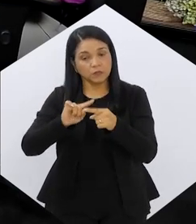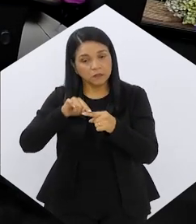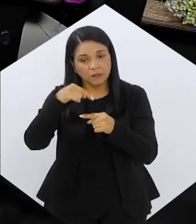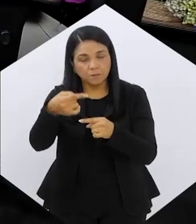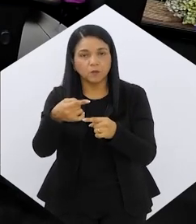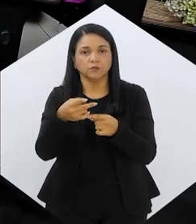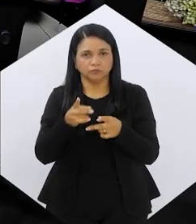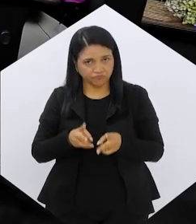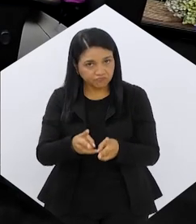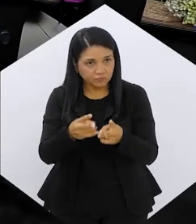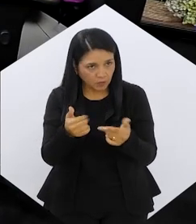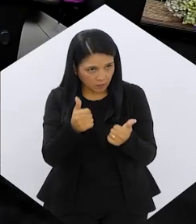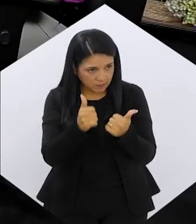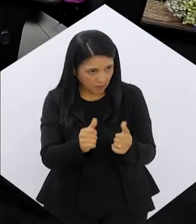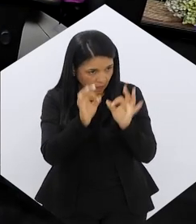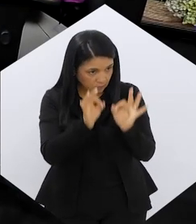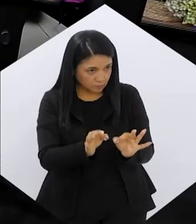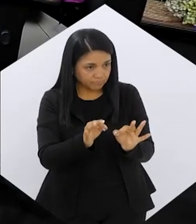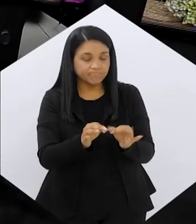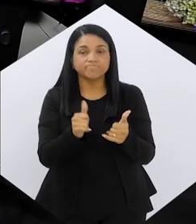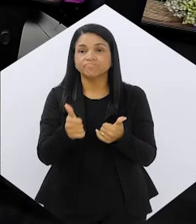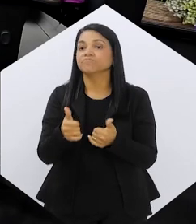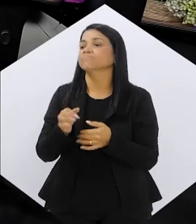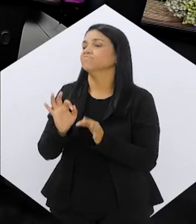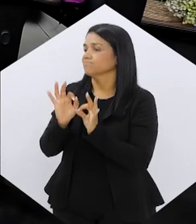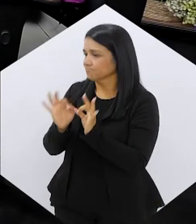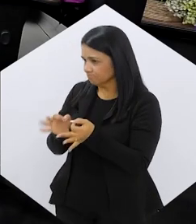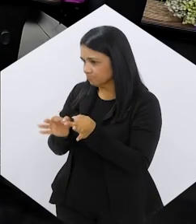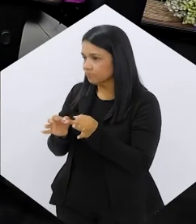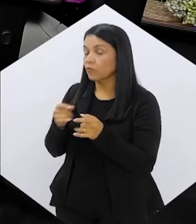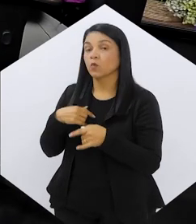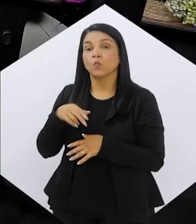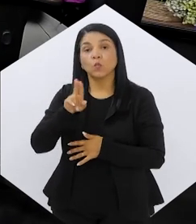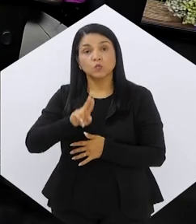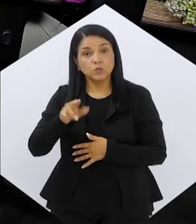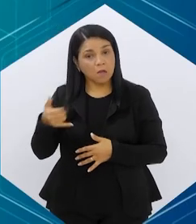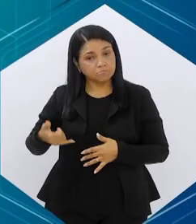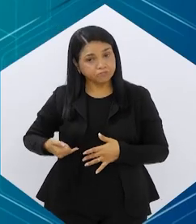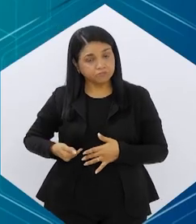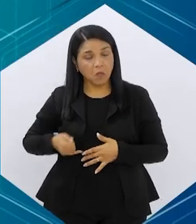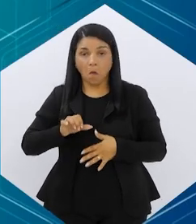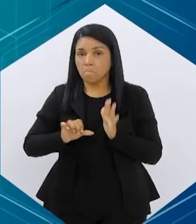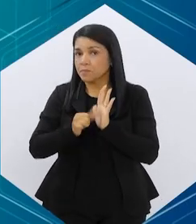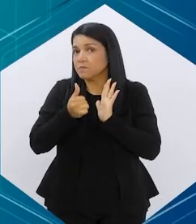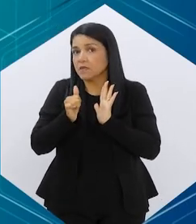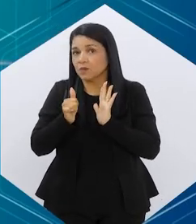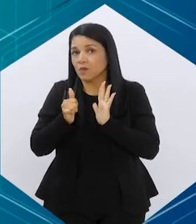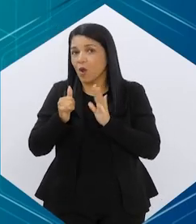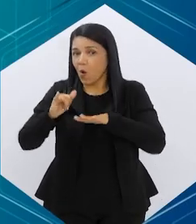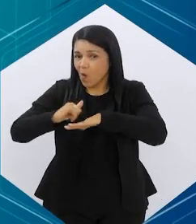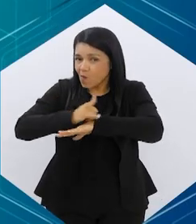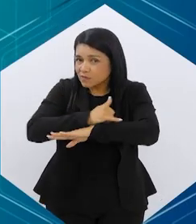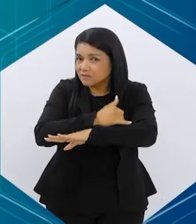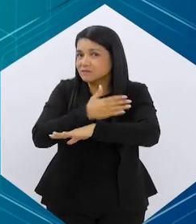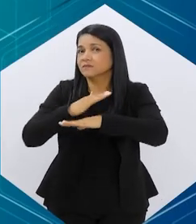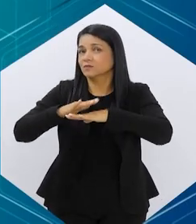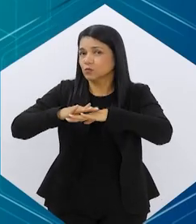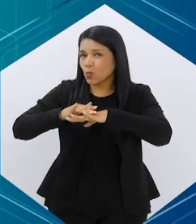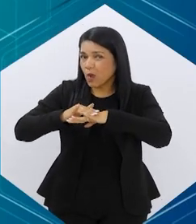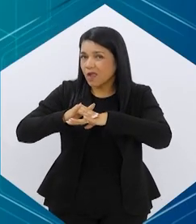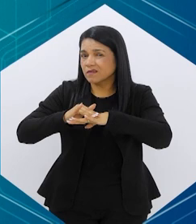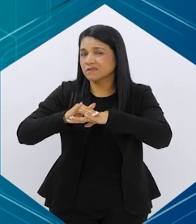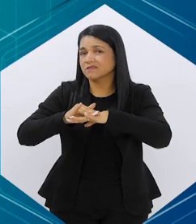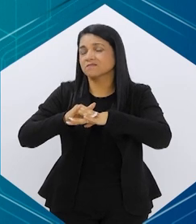é isso mesmo? Exatamente. Então, usar o medicamento ou não é só um primeiro passo. A obesidade é uma doença